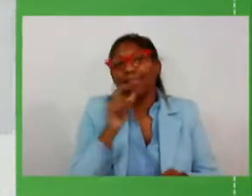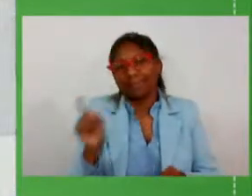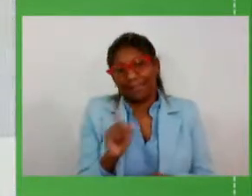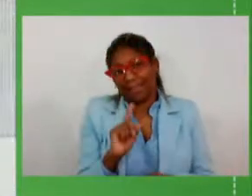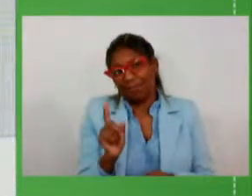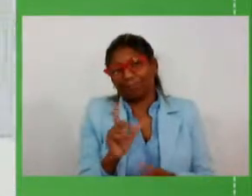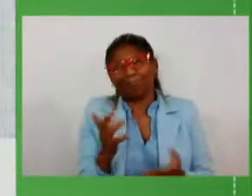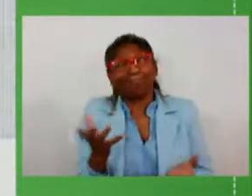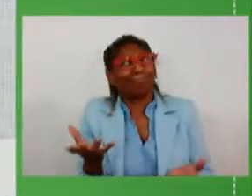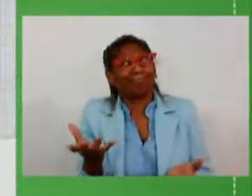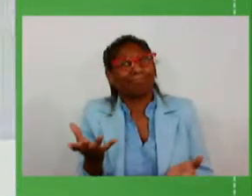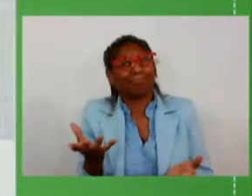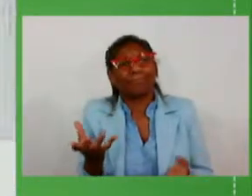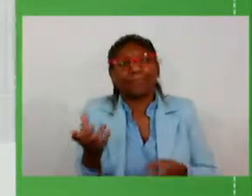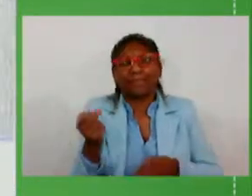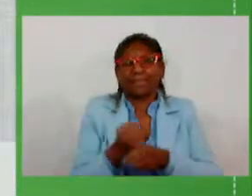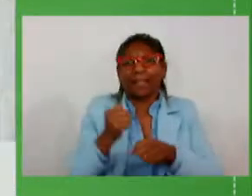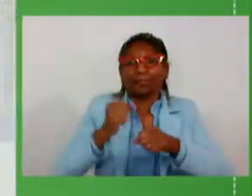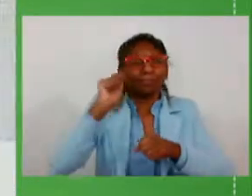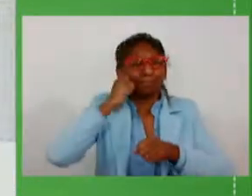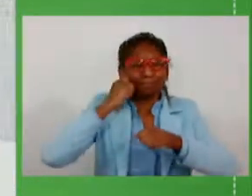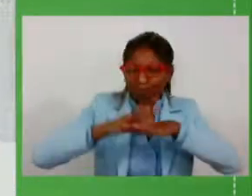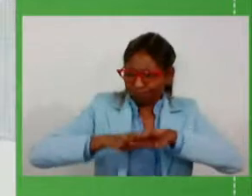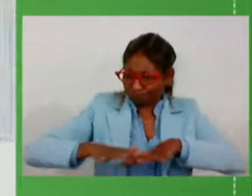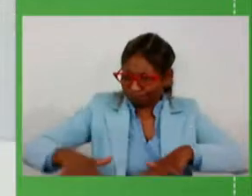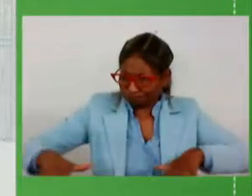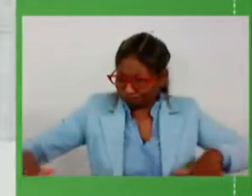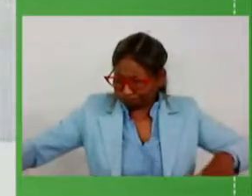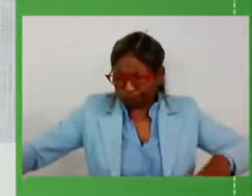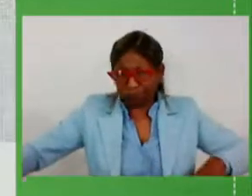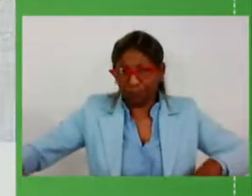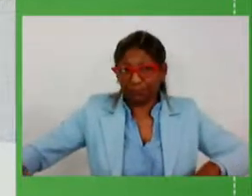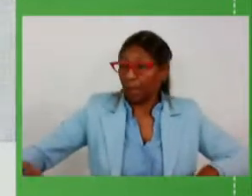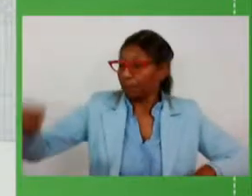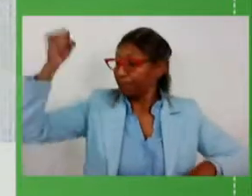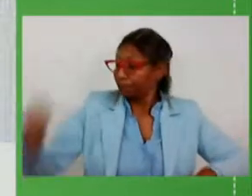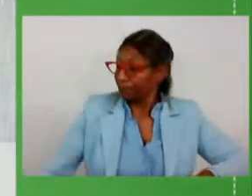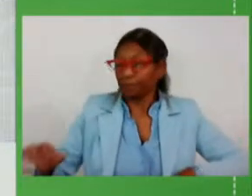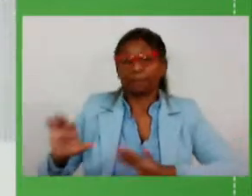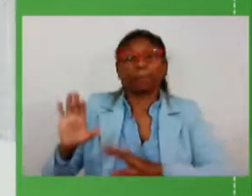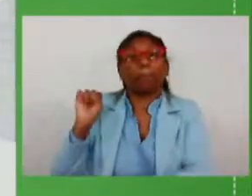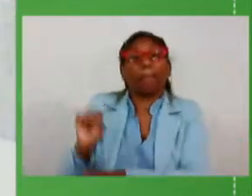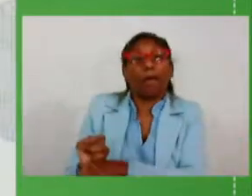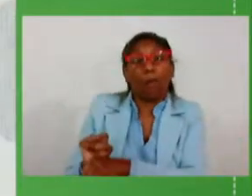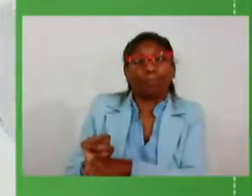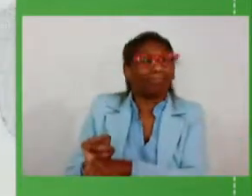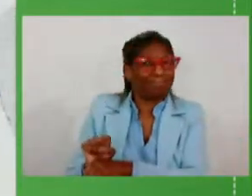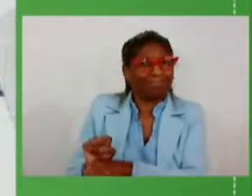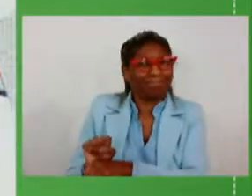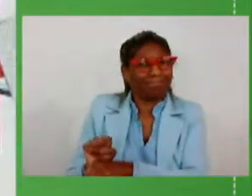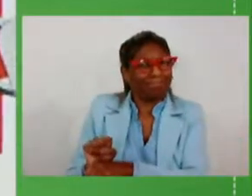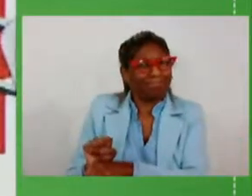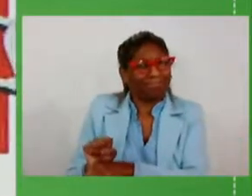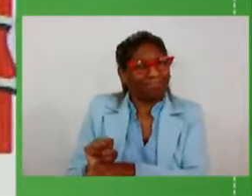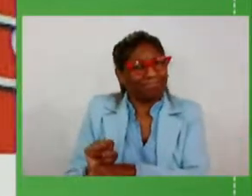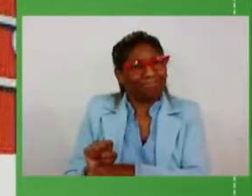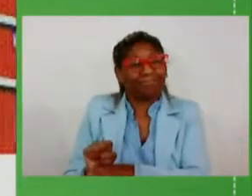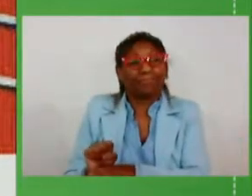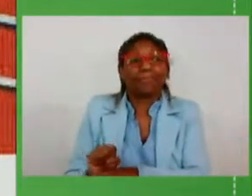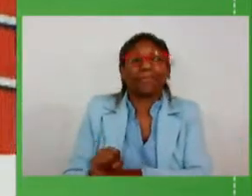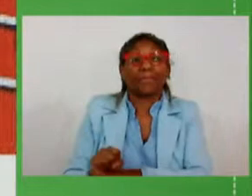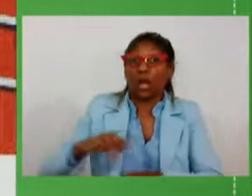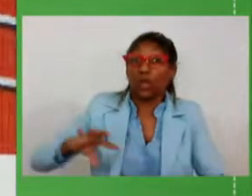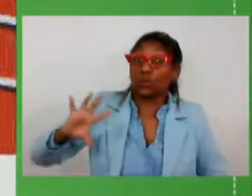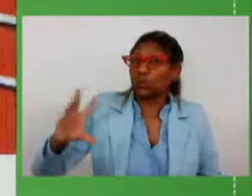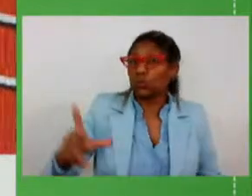em que a pessoa as pessoas têm expectativa e cravar a estaquinha para parecer que a maior parte desse investimento